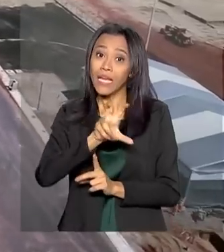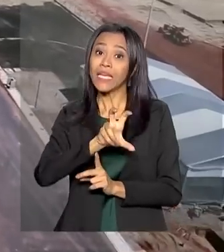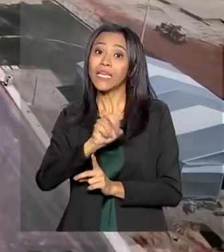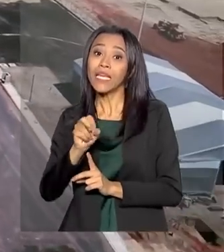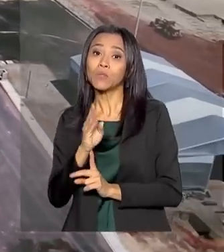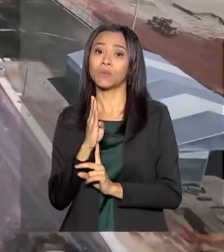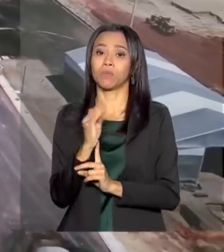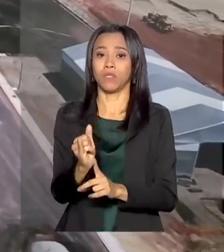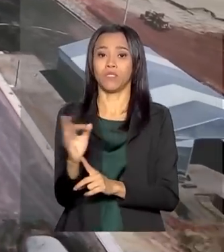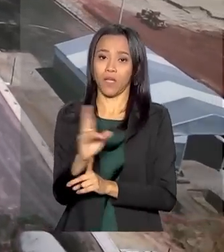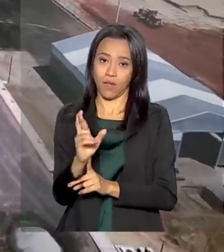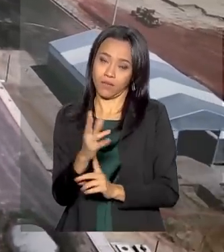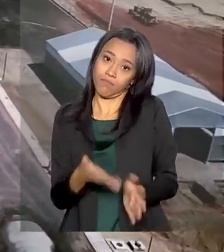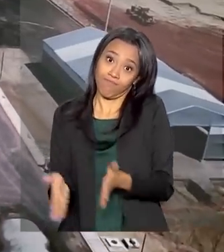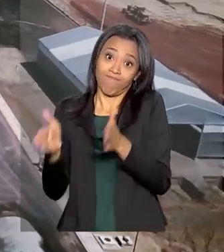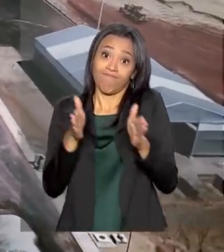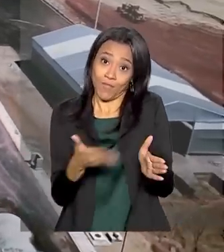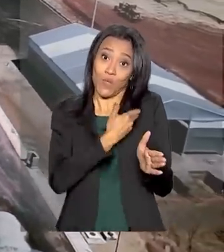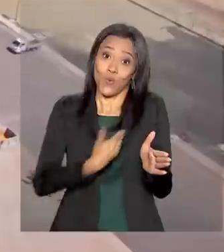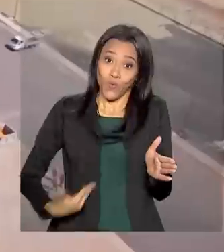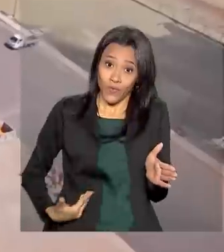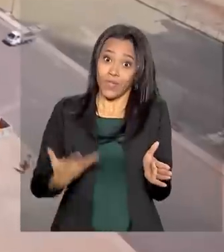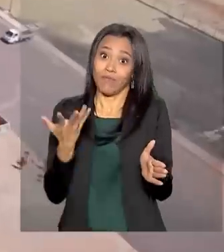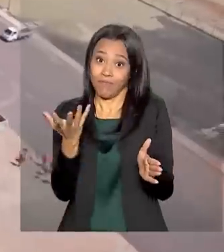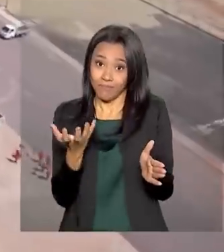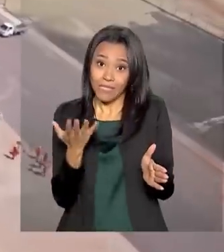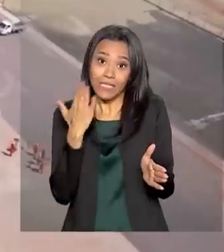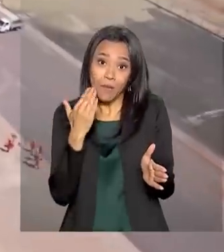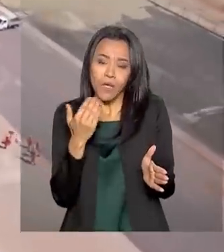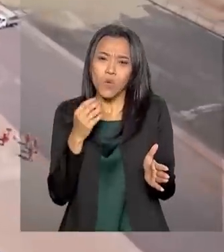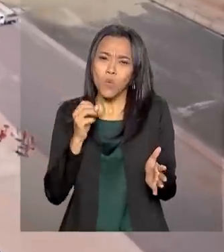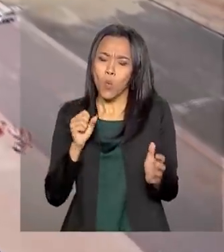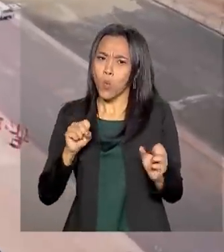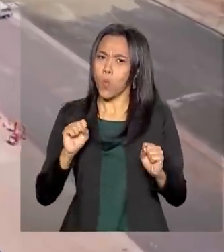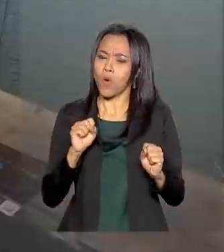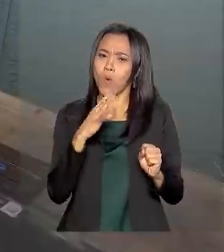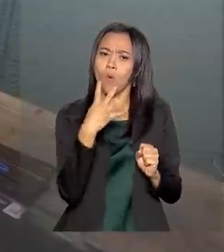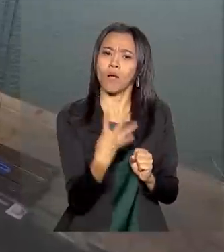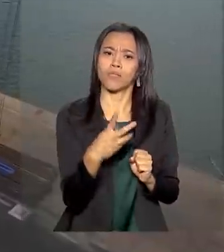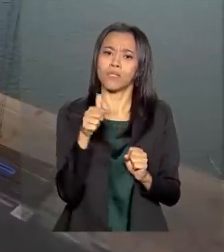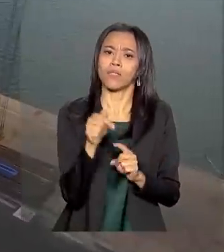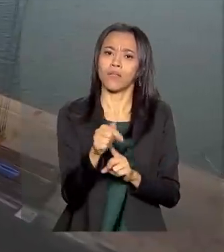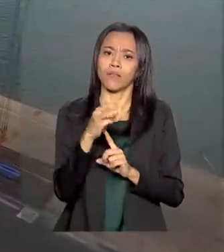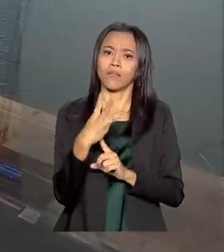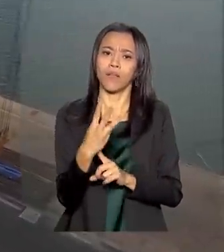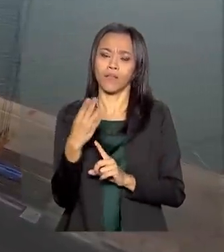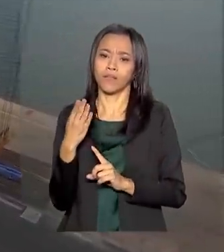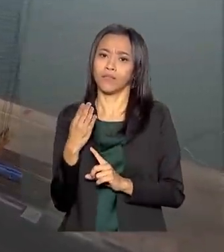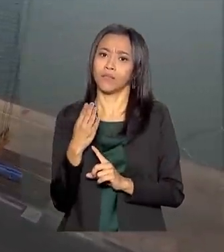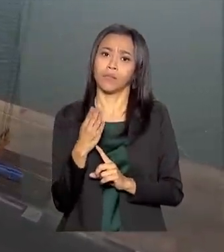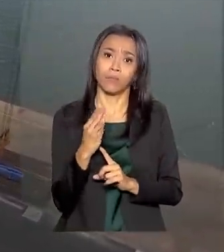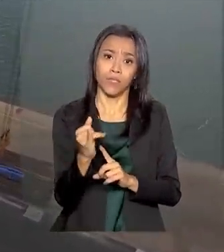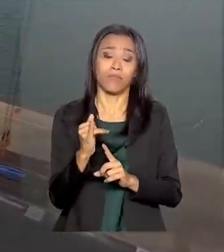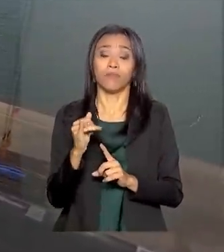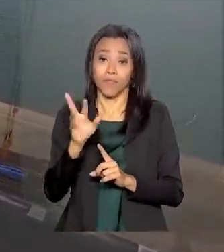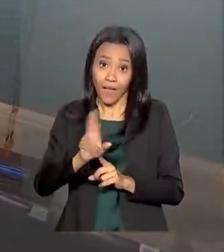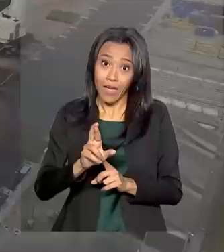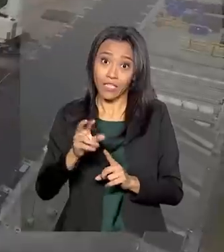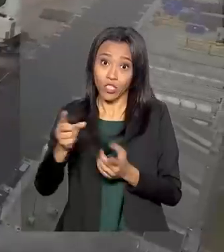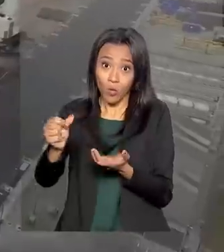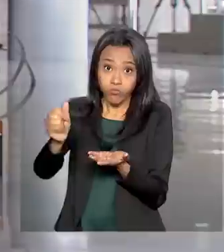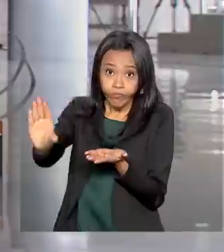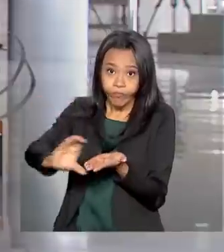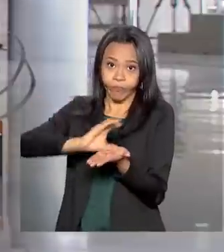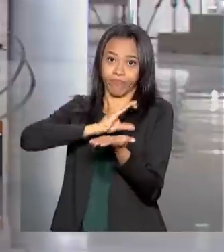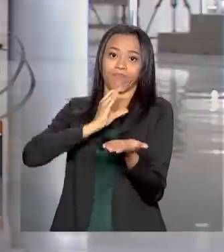de reais. E o governo prevê impacto adicional de 453 bilhões de reais em volume de investimentos.